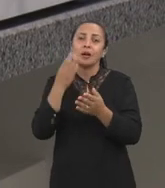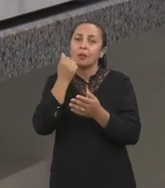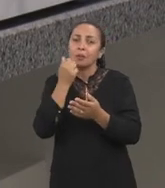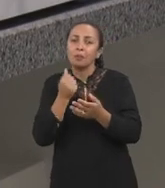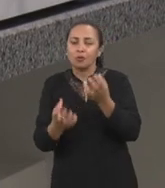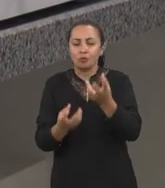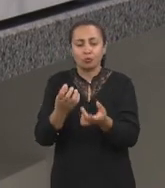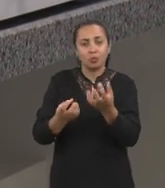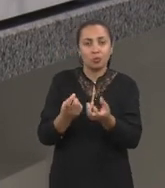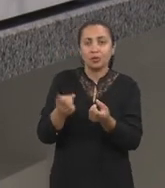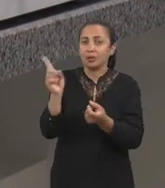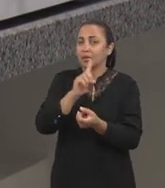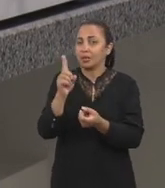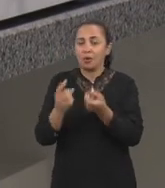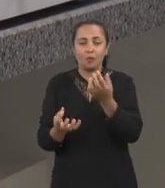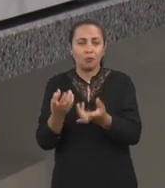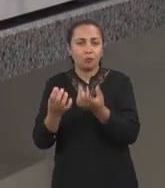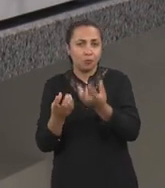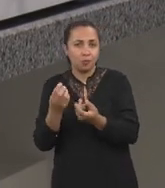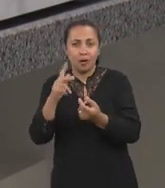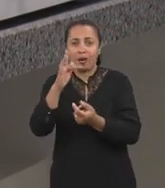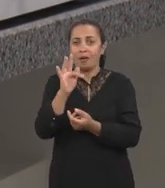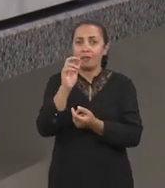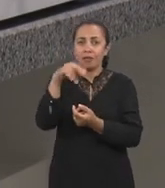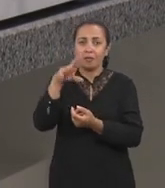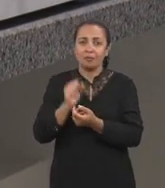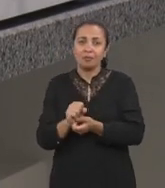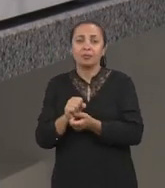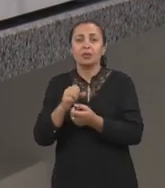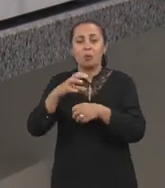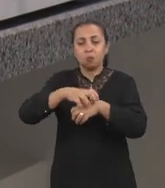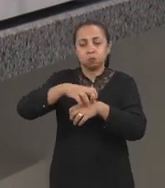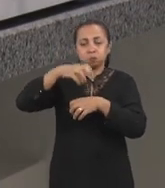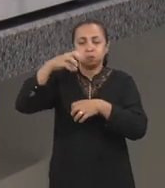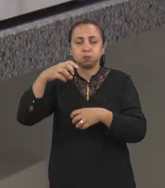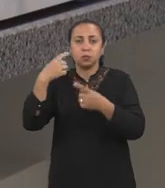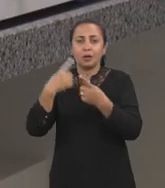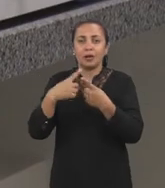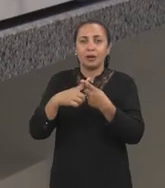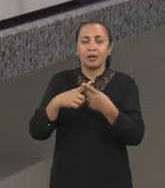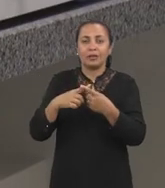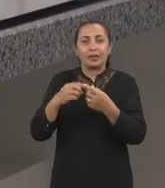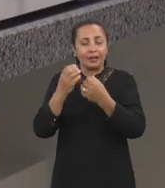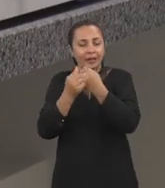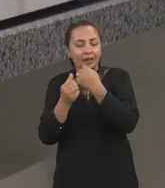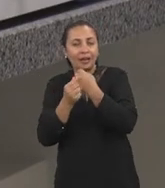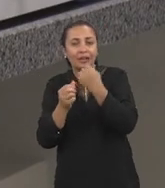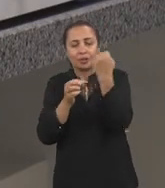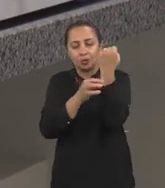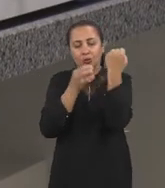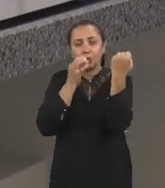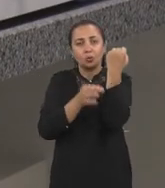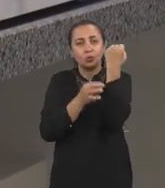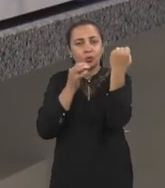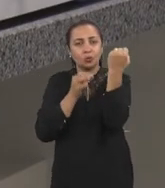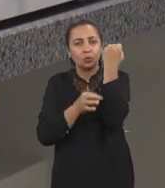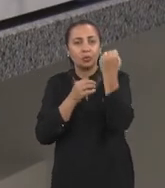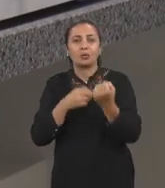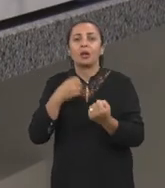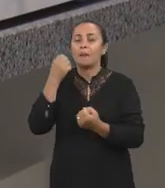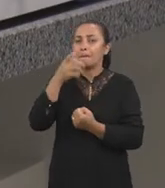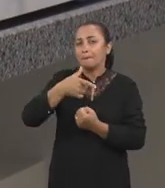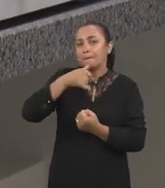fermentada e não fermentada com a adição de produtos da casca da jabuticaba, bebidas lácteas